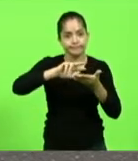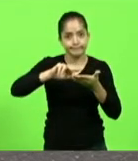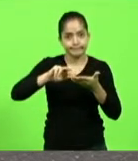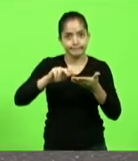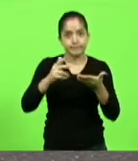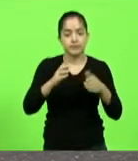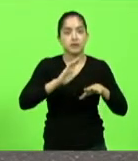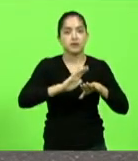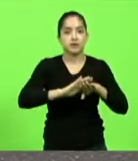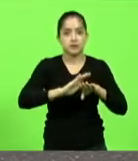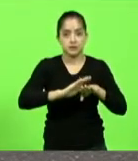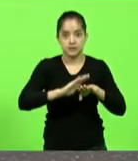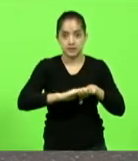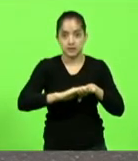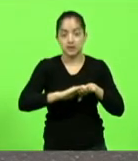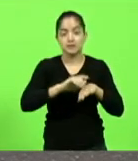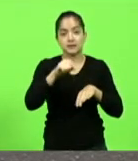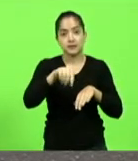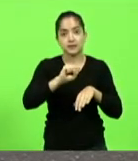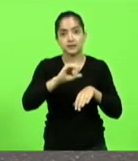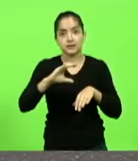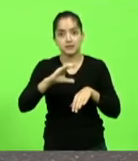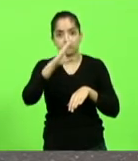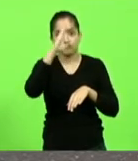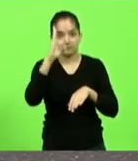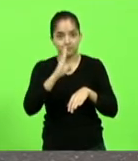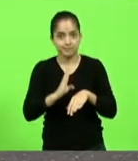artesanais de Santa Catarina e do Brasil